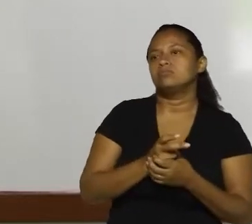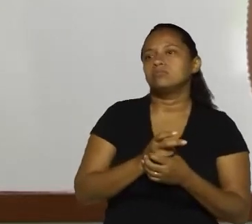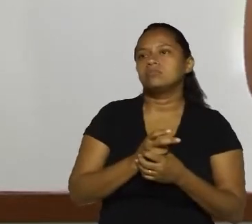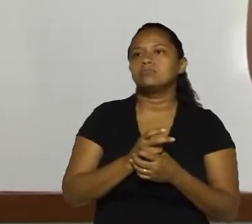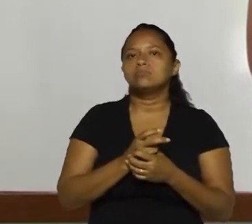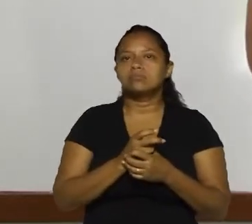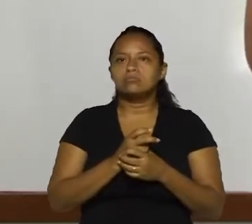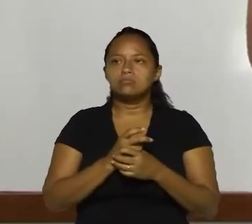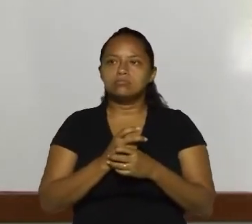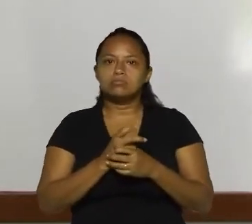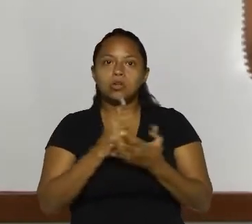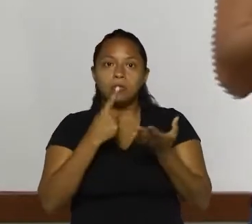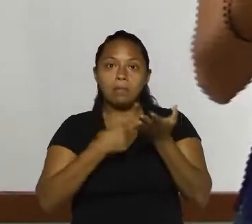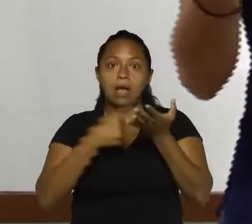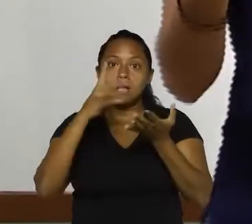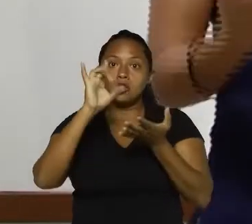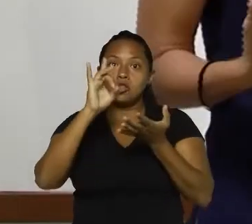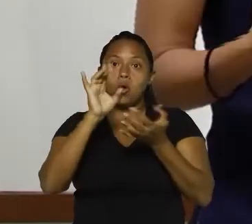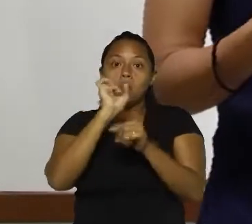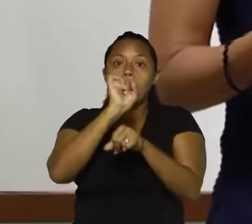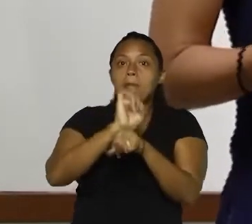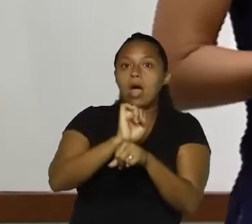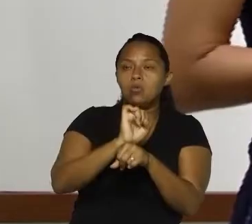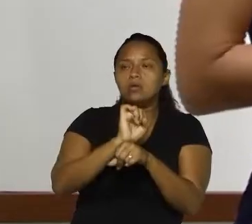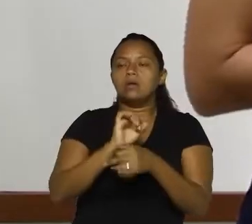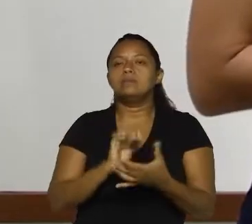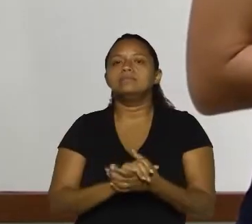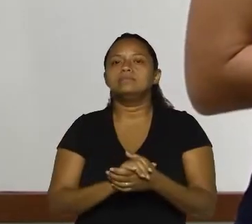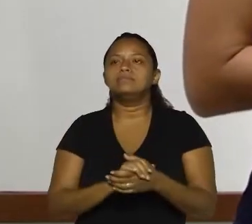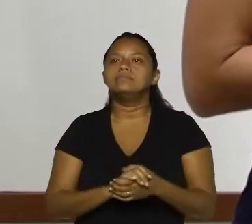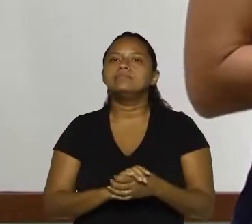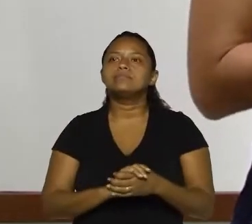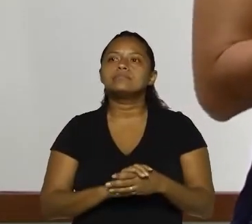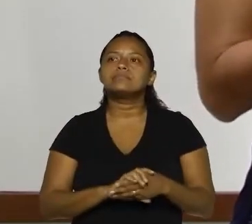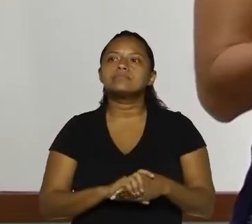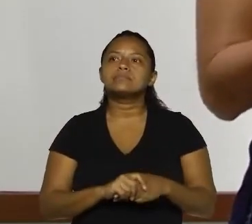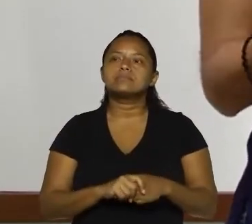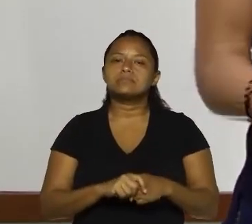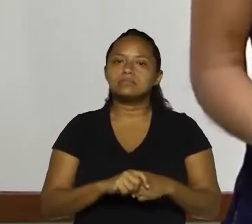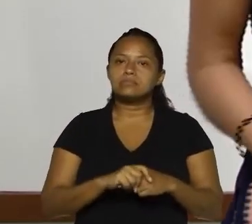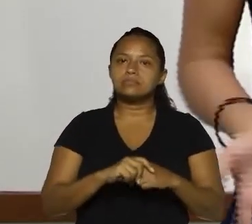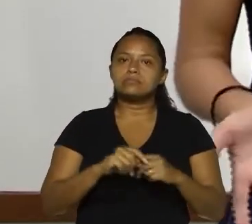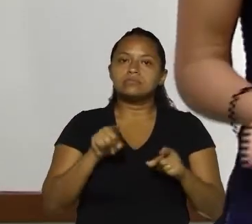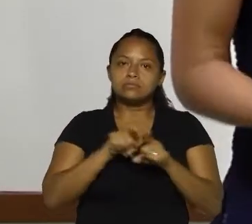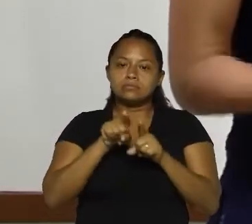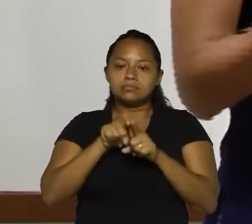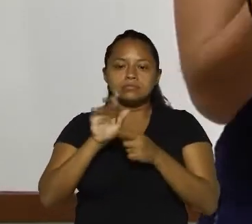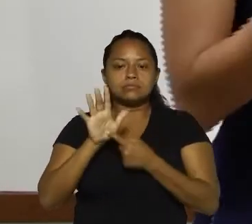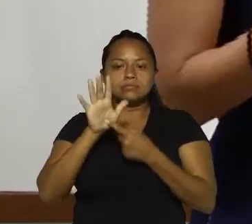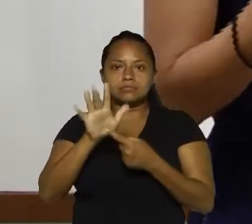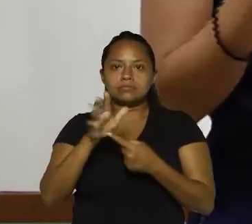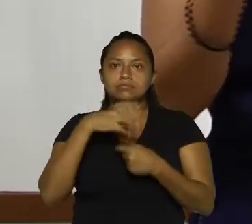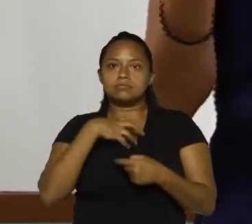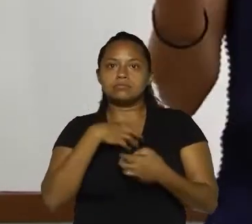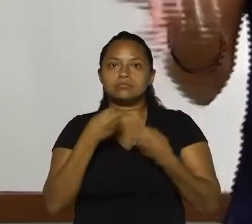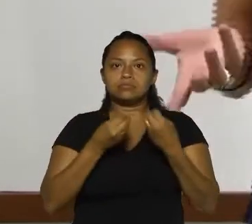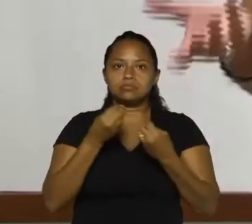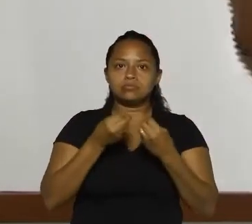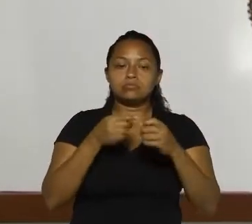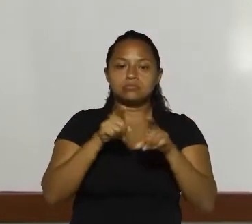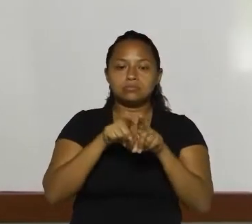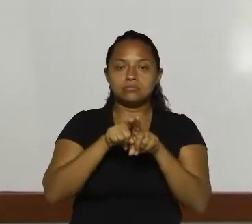As reticências marcam apenas uma pausa. Ok? E demonstram certa intenção, né? Além dessa